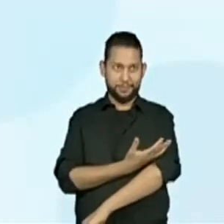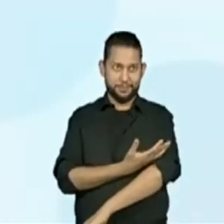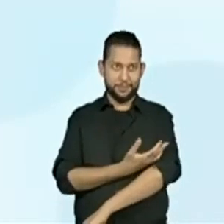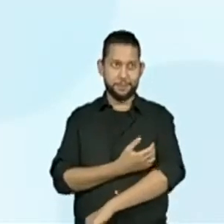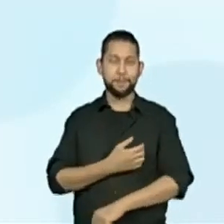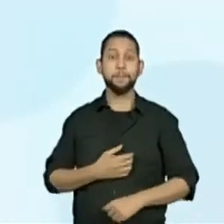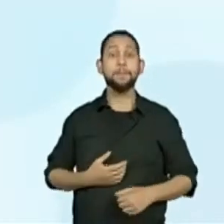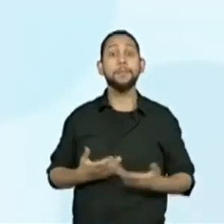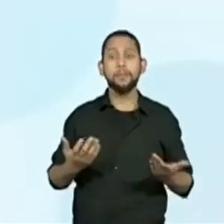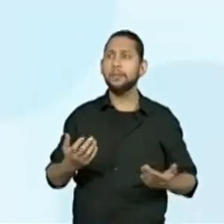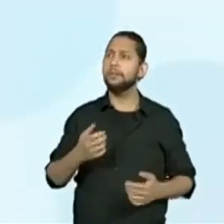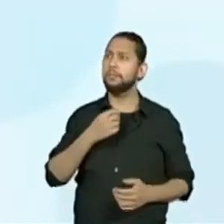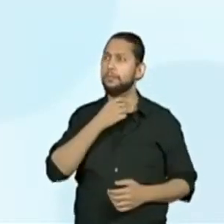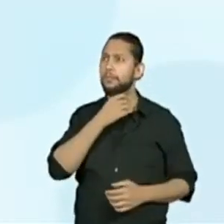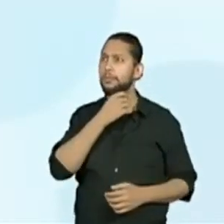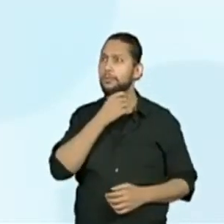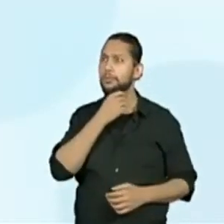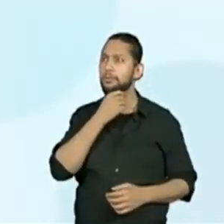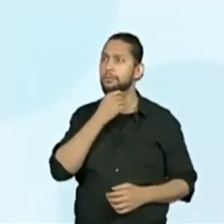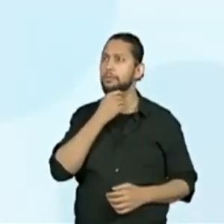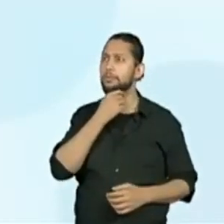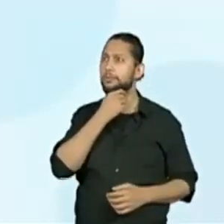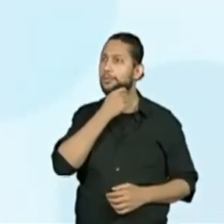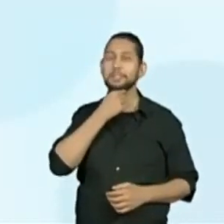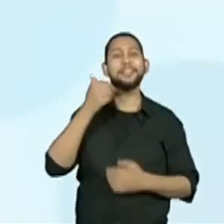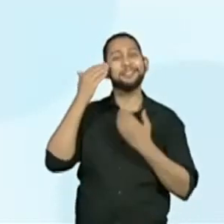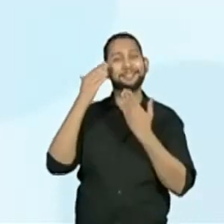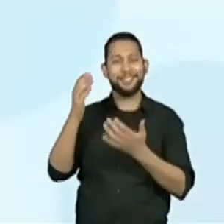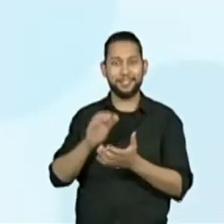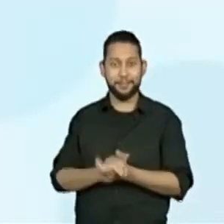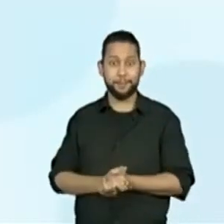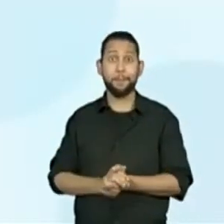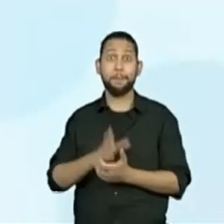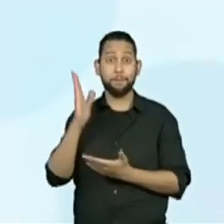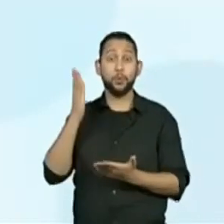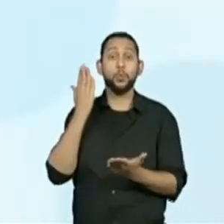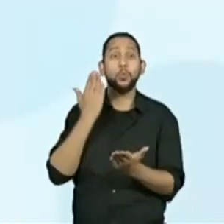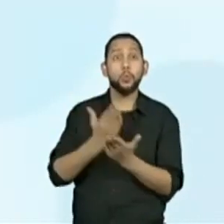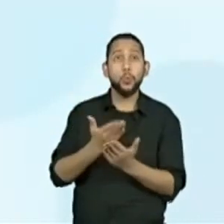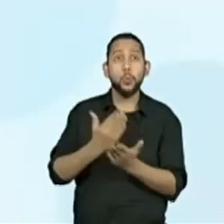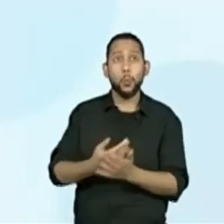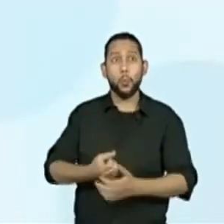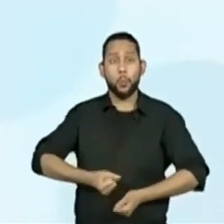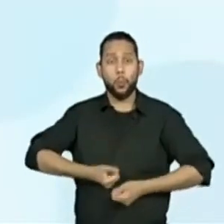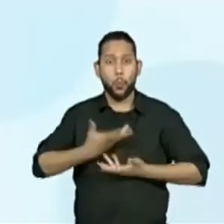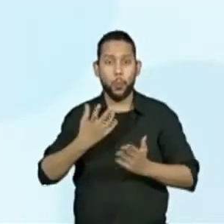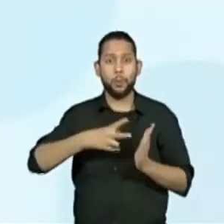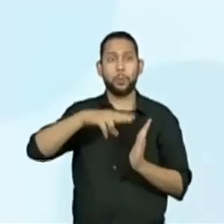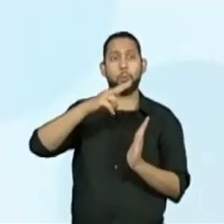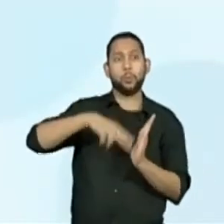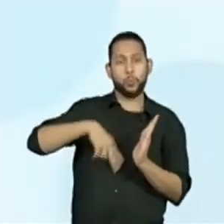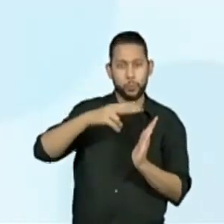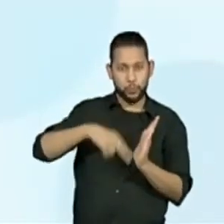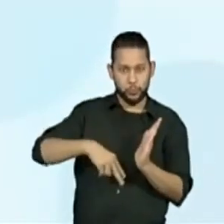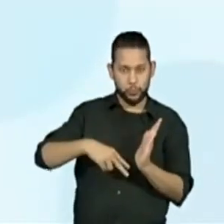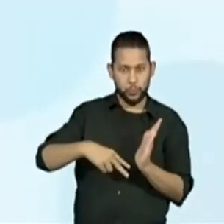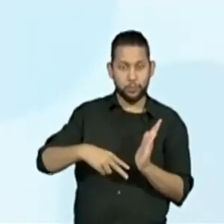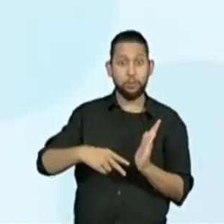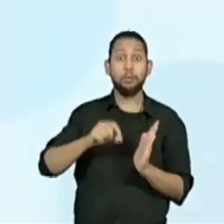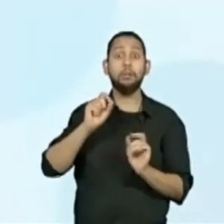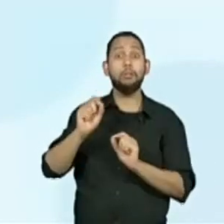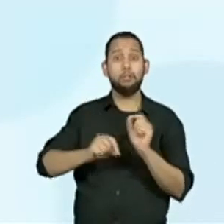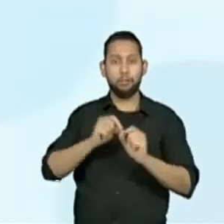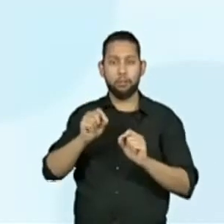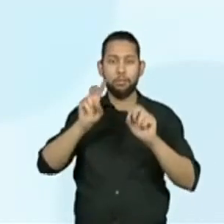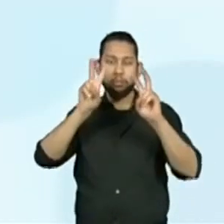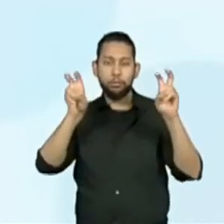Ariné, muito obrigada. Foi emoção mesmo. Estudando os poetas, leitura do poema de Fernando Pessoa. Poema.